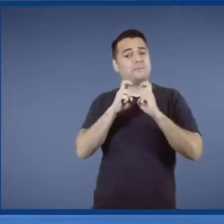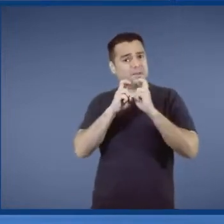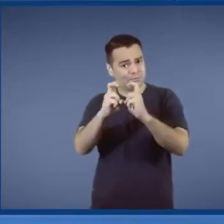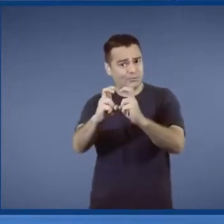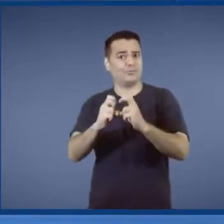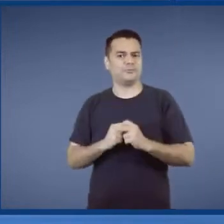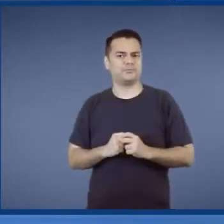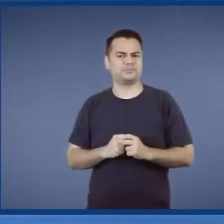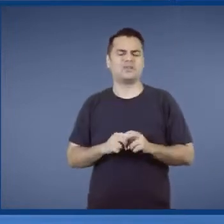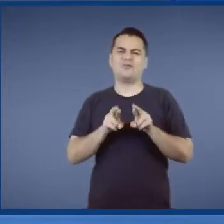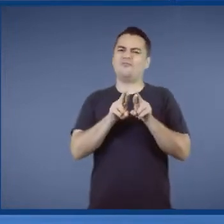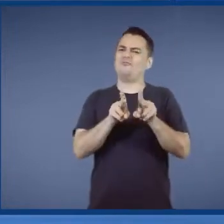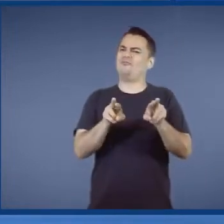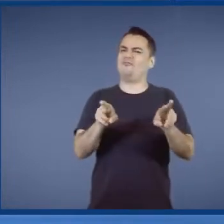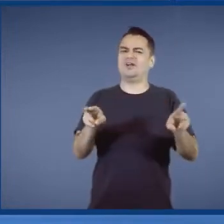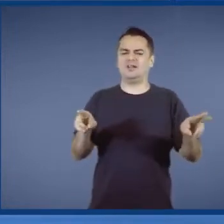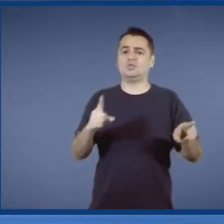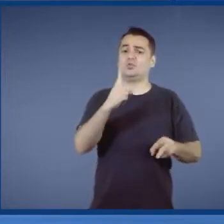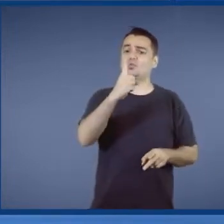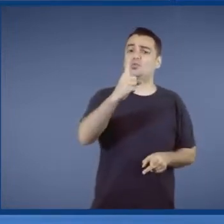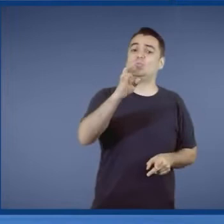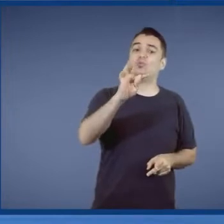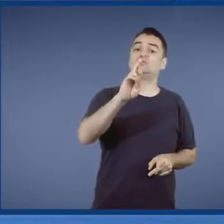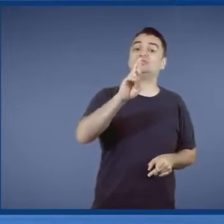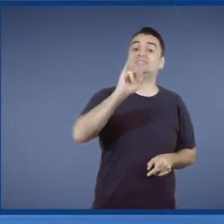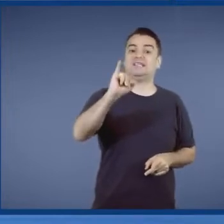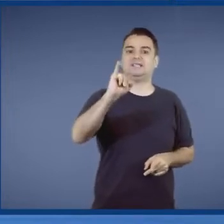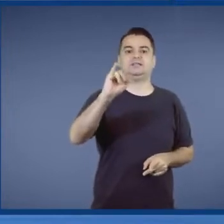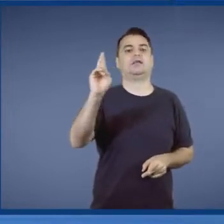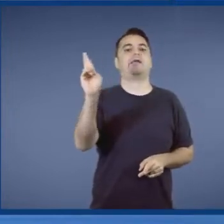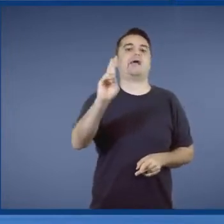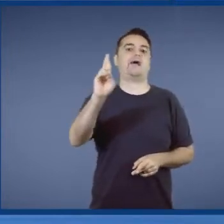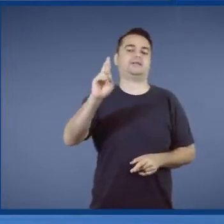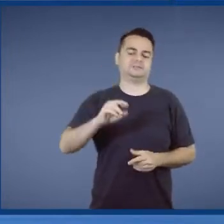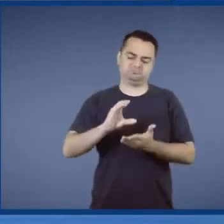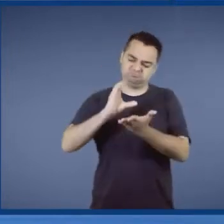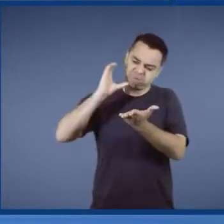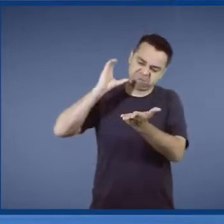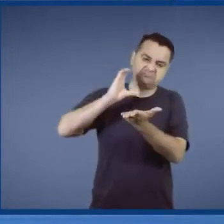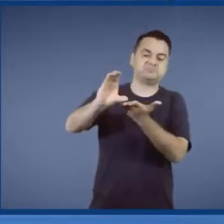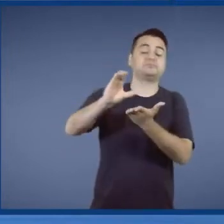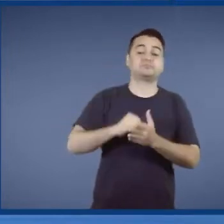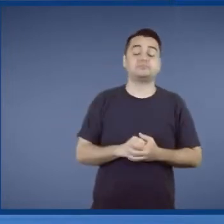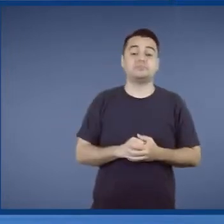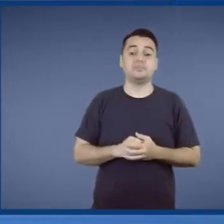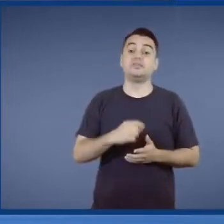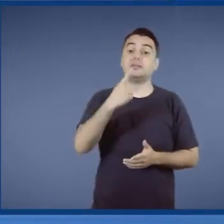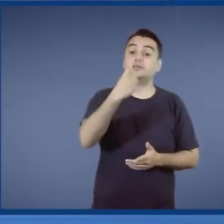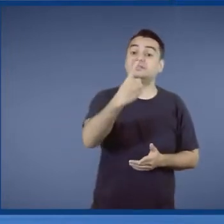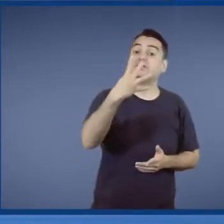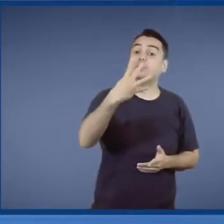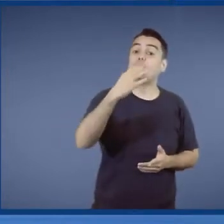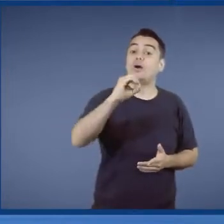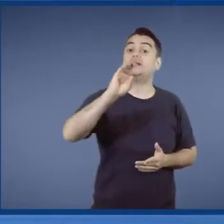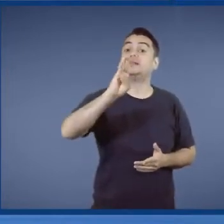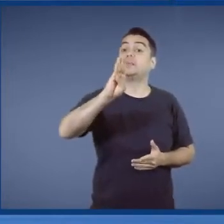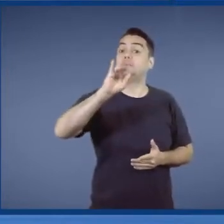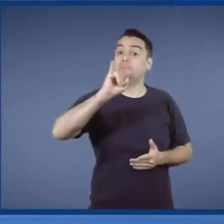gente vai contratar. A gente vai tocar lá, um trilhão de reais. Sem contar os 240 bidas, autorizações ferroviárias.